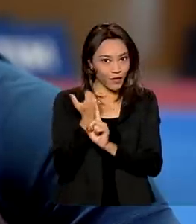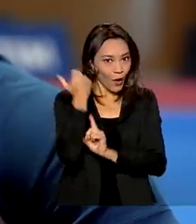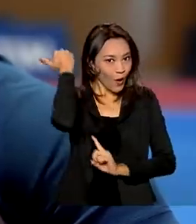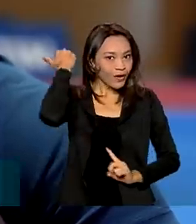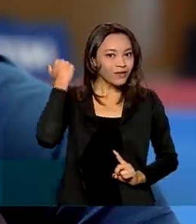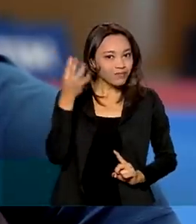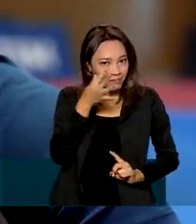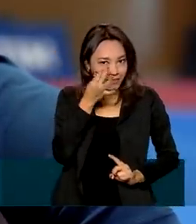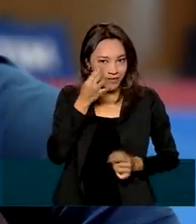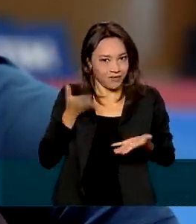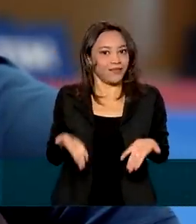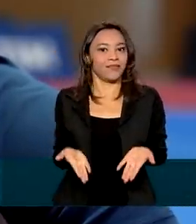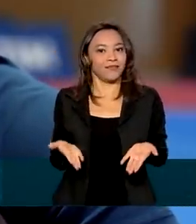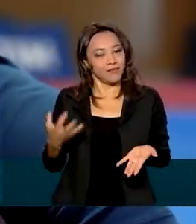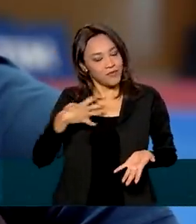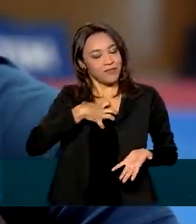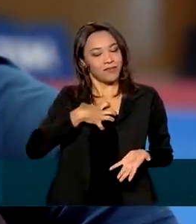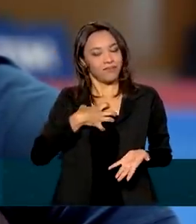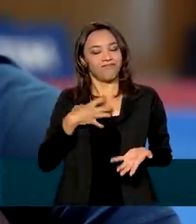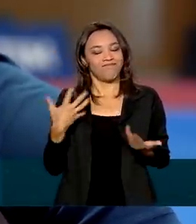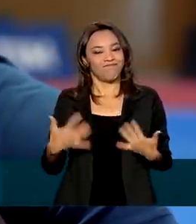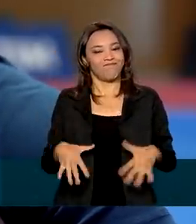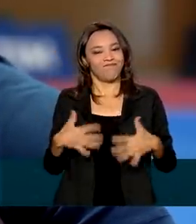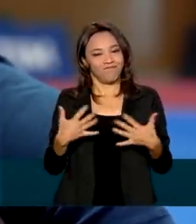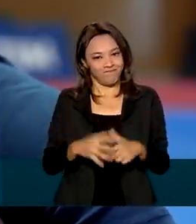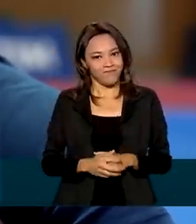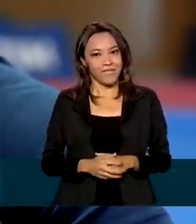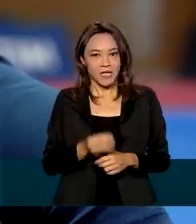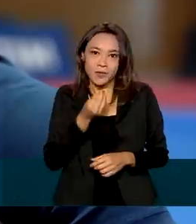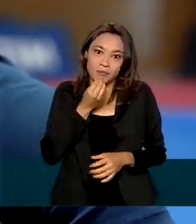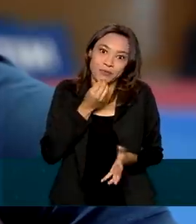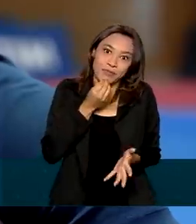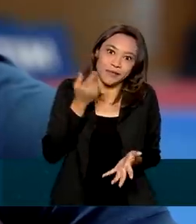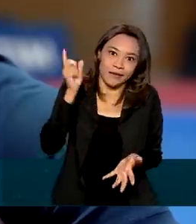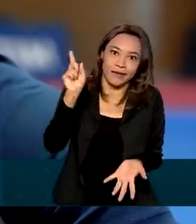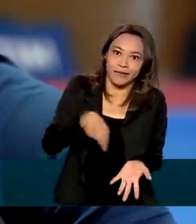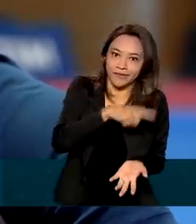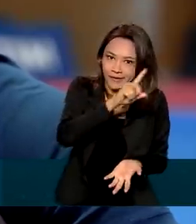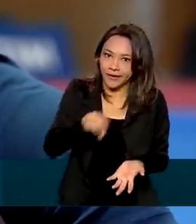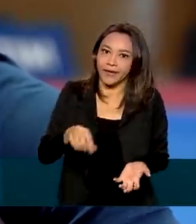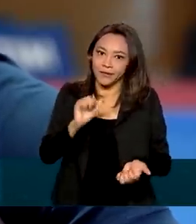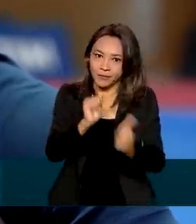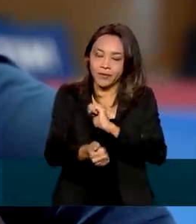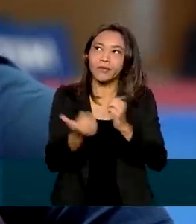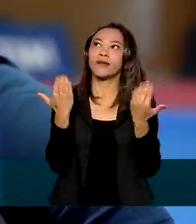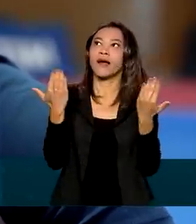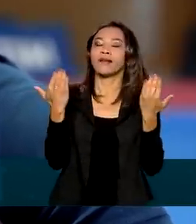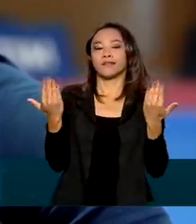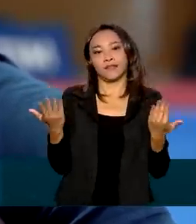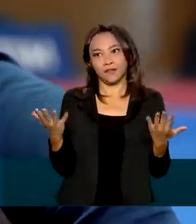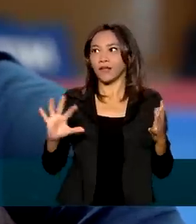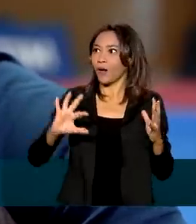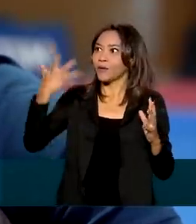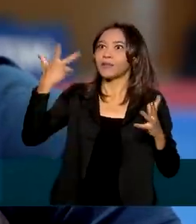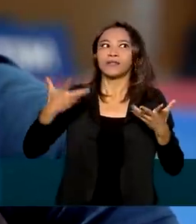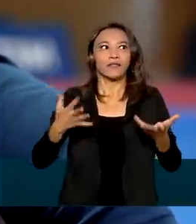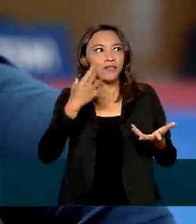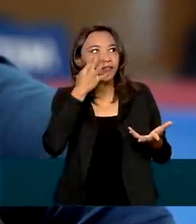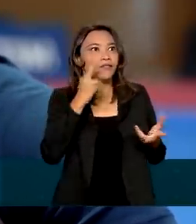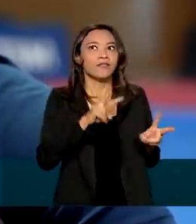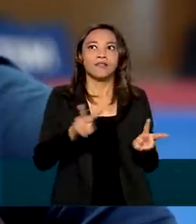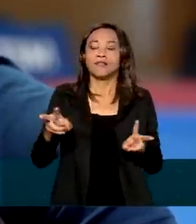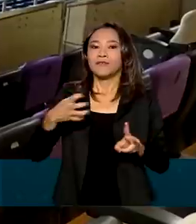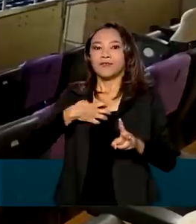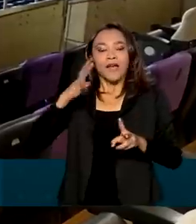aqui. Dado também o momento de que poderia não ter acontecido os Jogos, então graças a Deus que aconteceu e agora está vivendo isso aqui, é